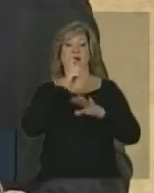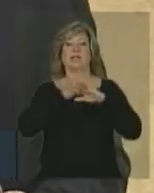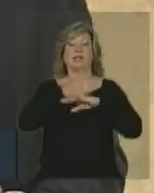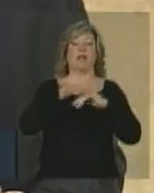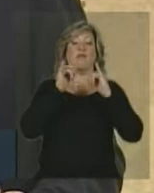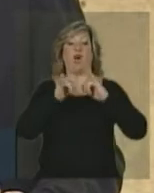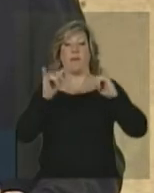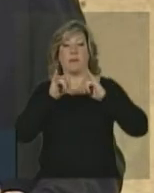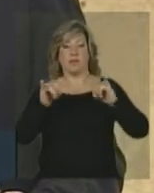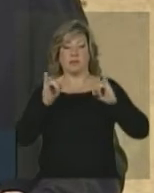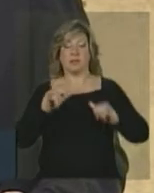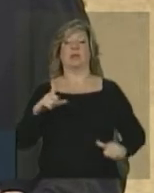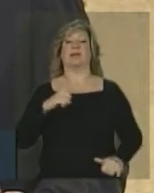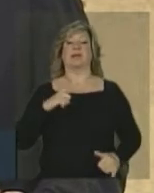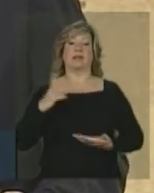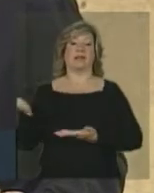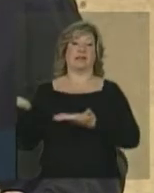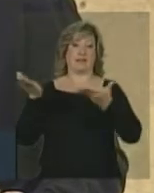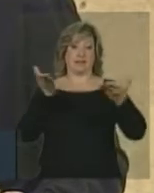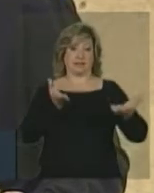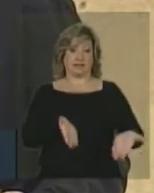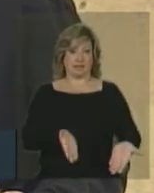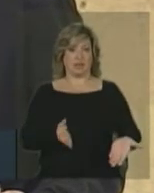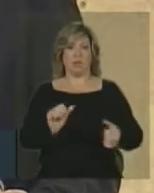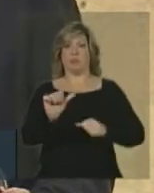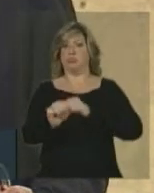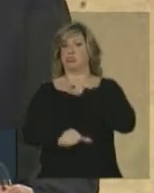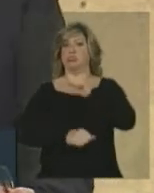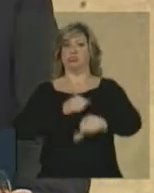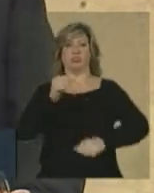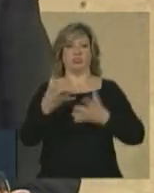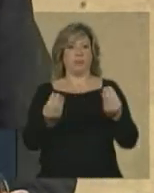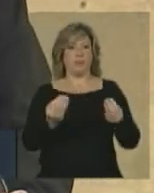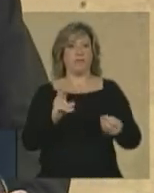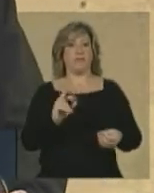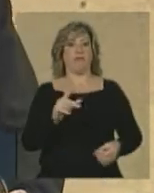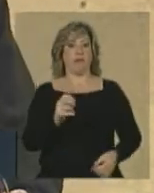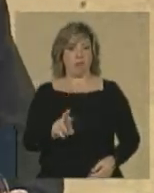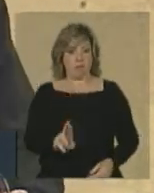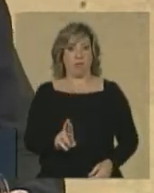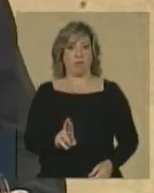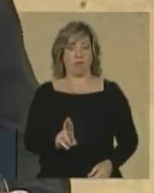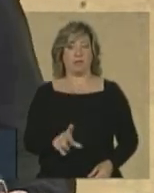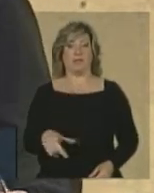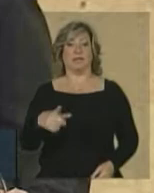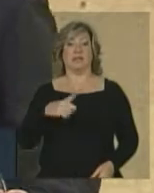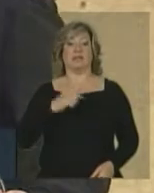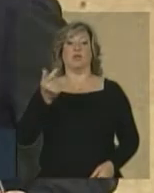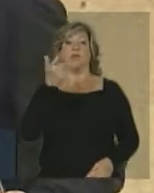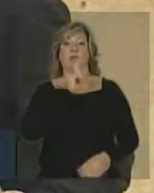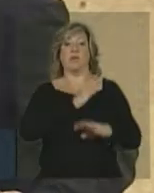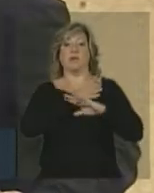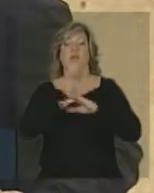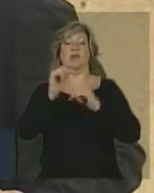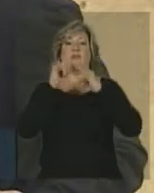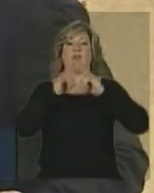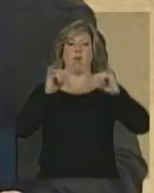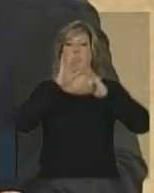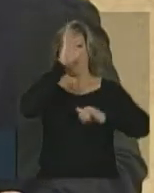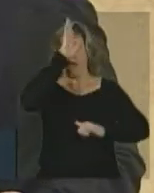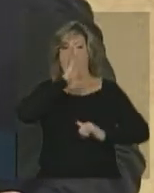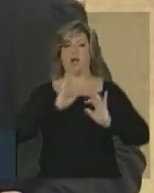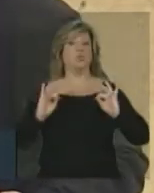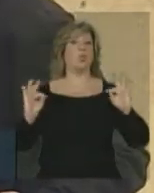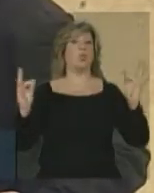vem trazer modificações significativas. Vem garantir o acesso à informação gratuito e a todos.